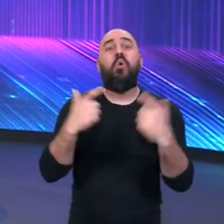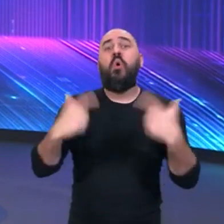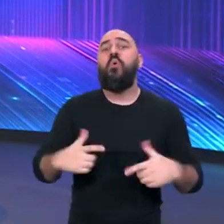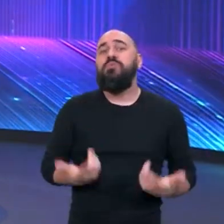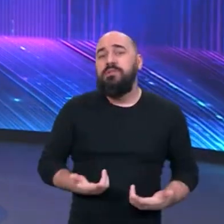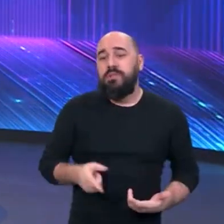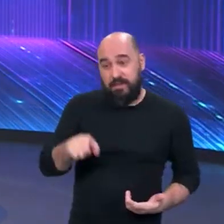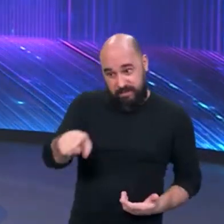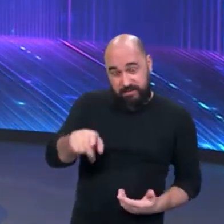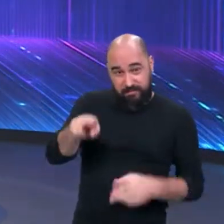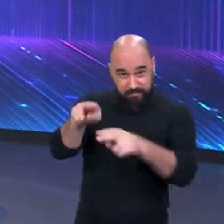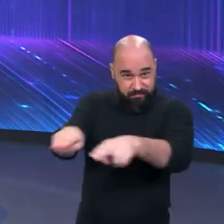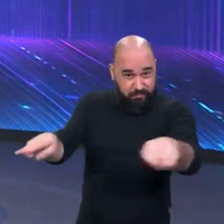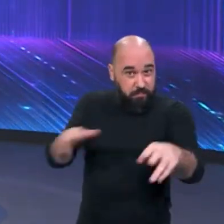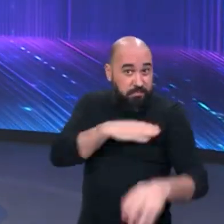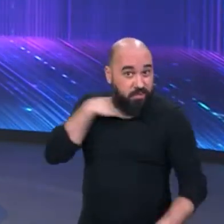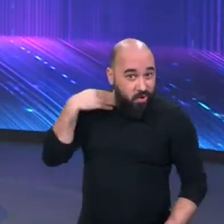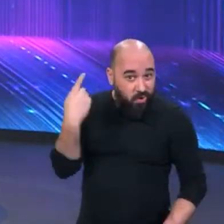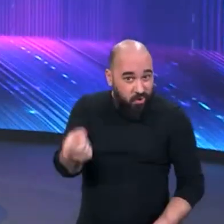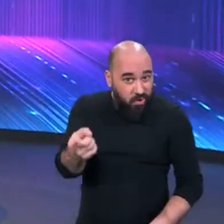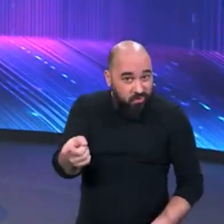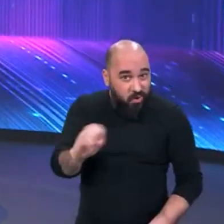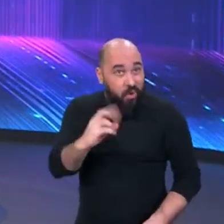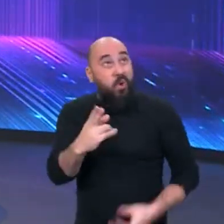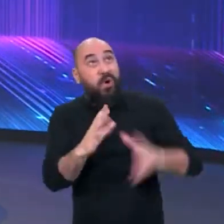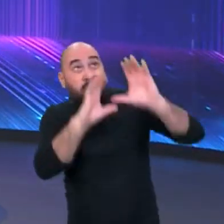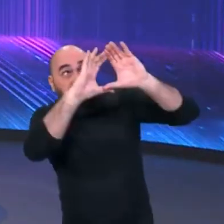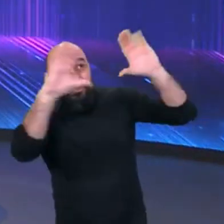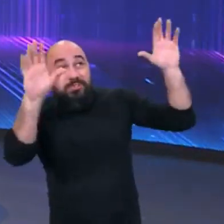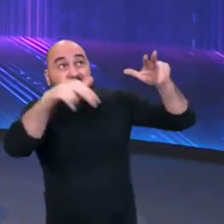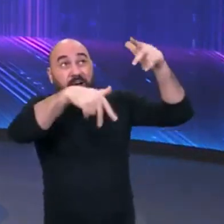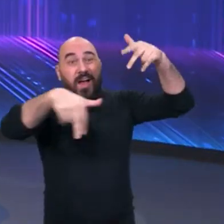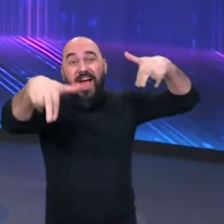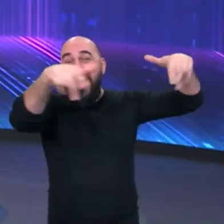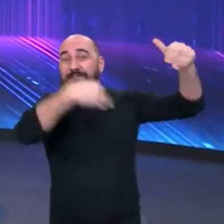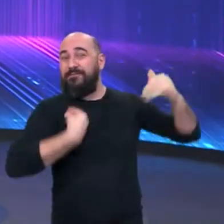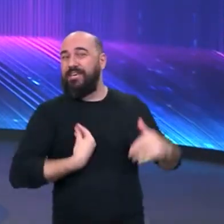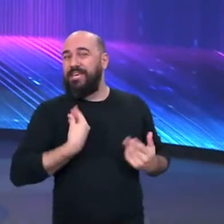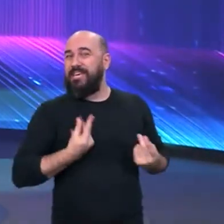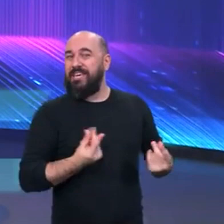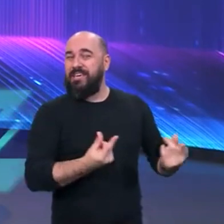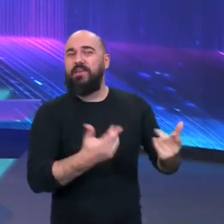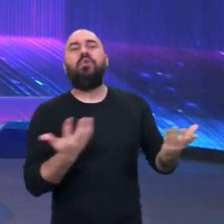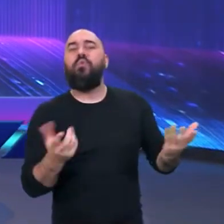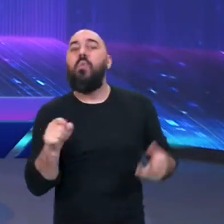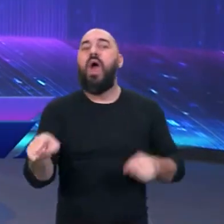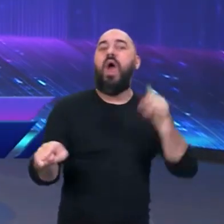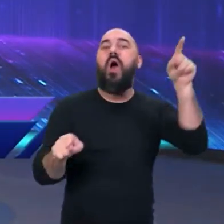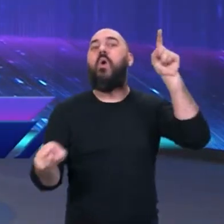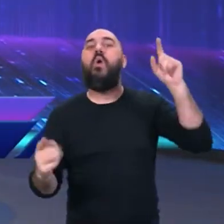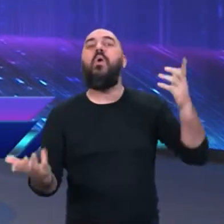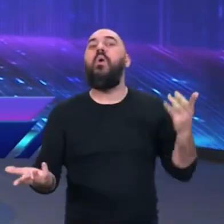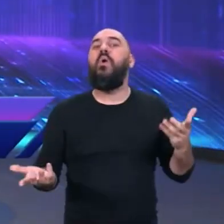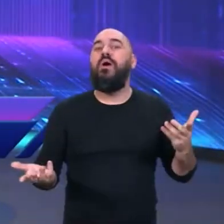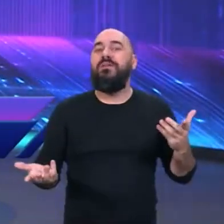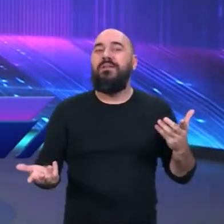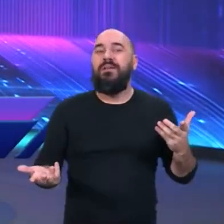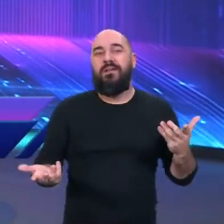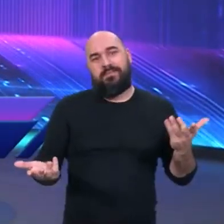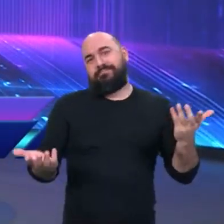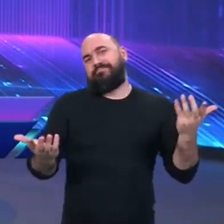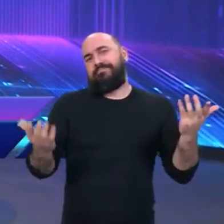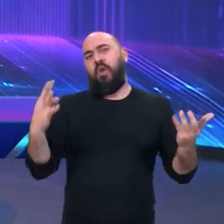Eu falei que era óbvio, você quer estar com Jesus no céu ou quer estar morto aqui na terra? Quer estar aí